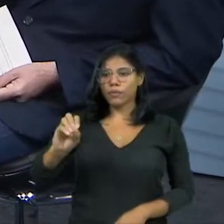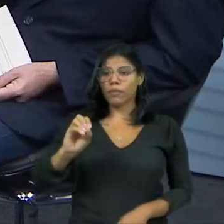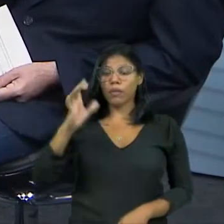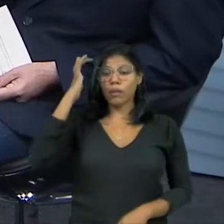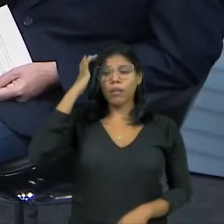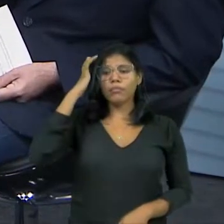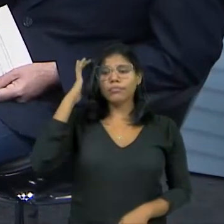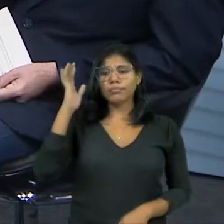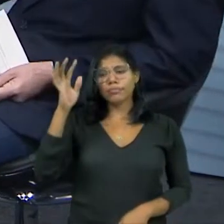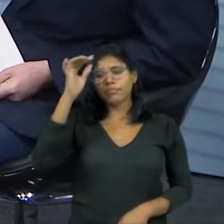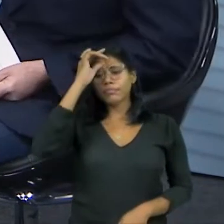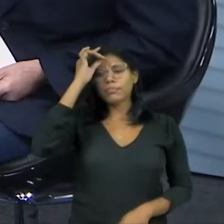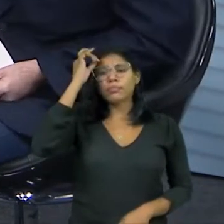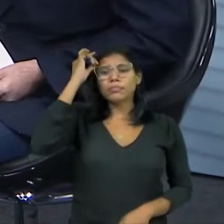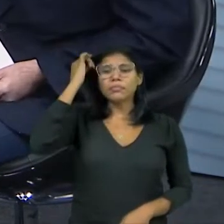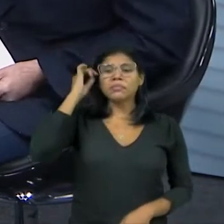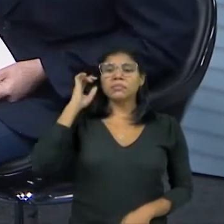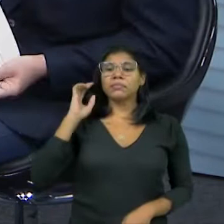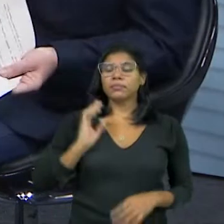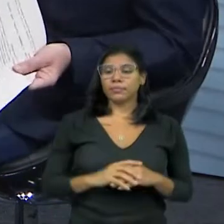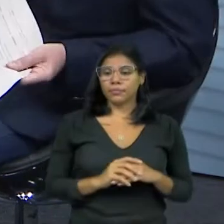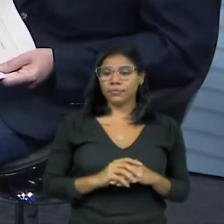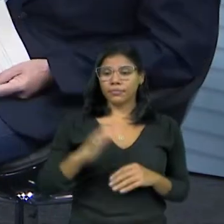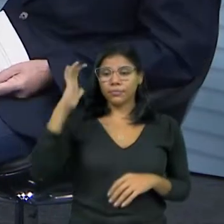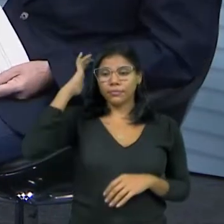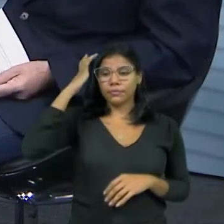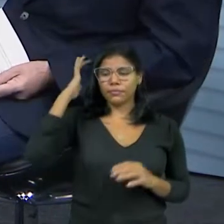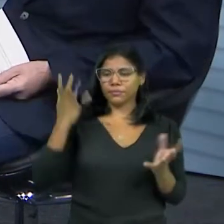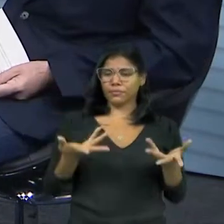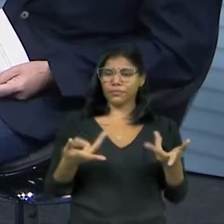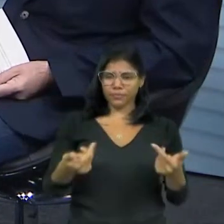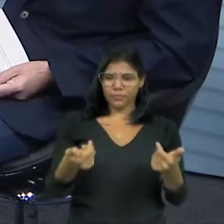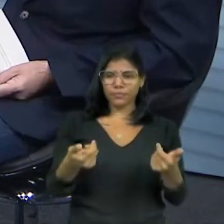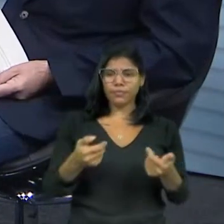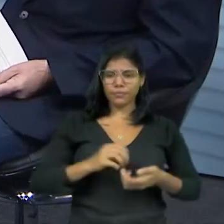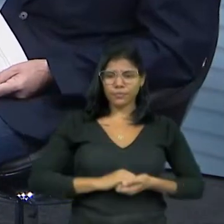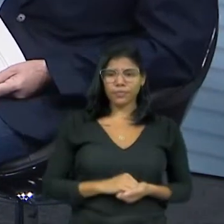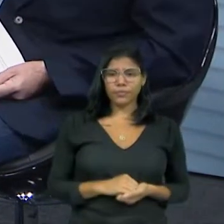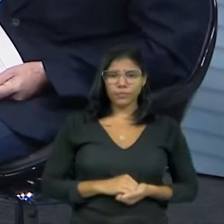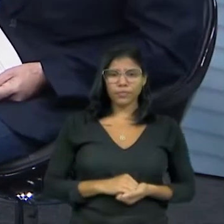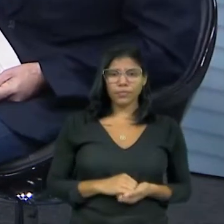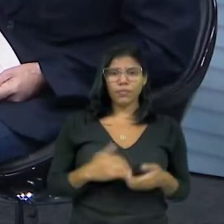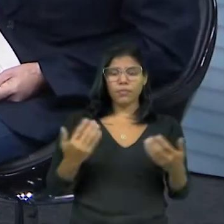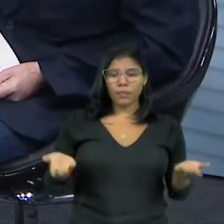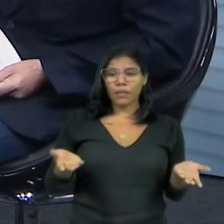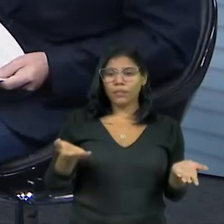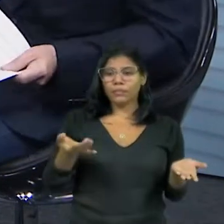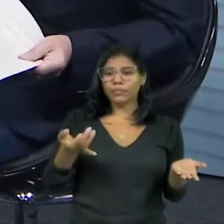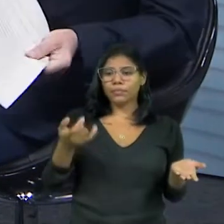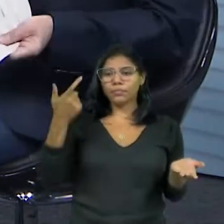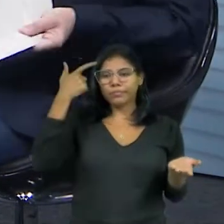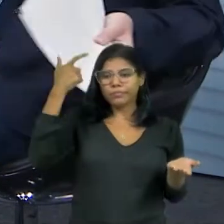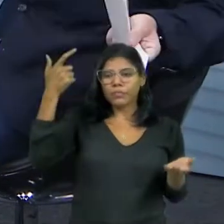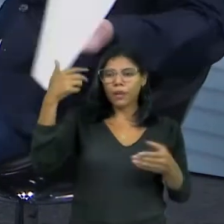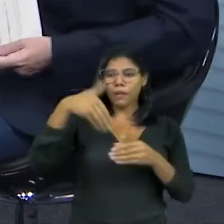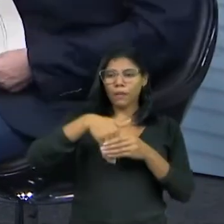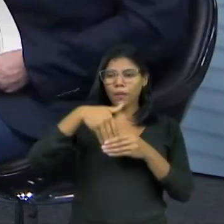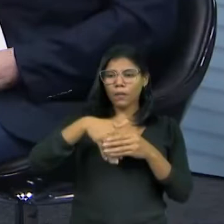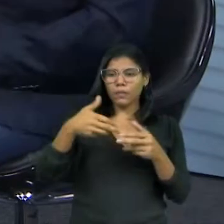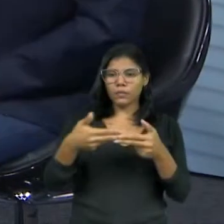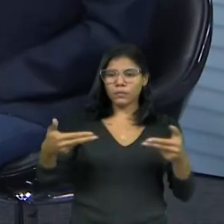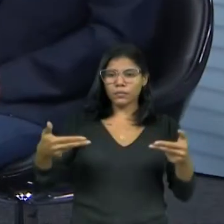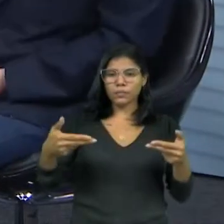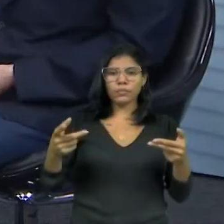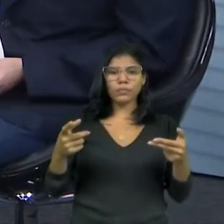É, no aspecto consultivo, realmente, é algo que não teria problema. Quando a gente pensa em voto, aí É, voto não, porque é um senador biônico.